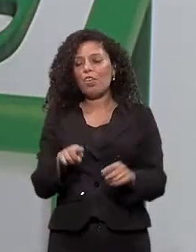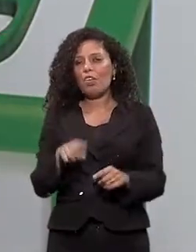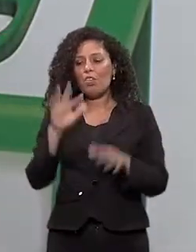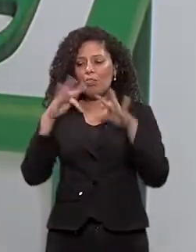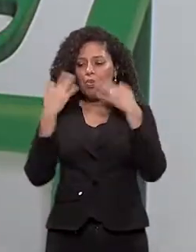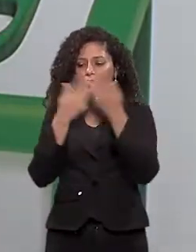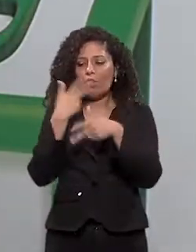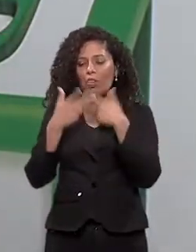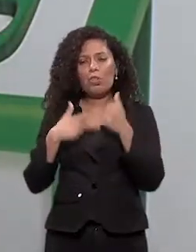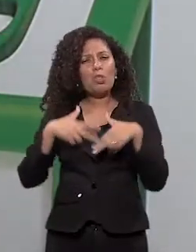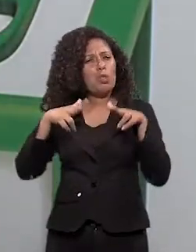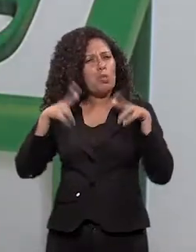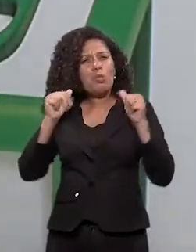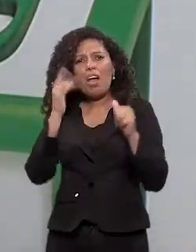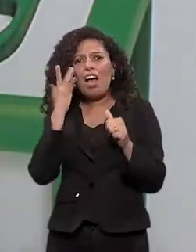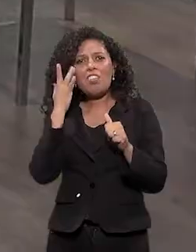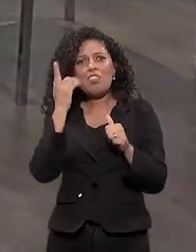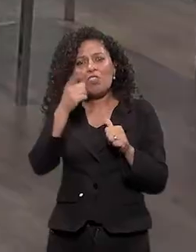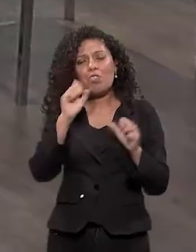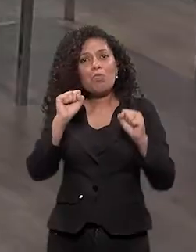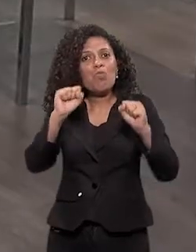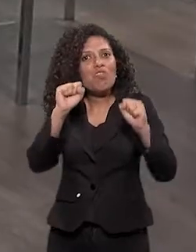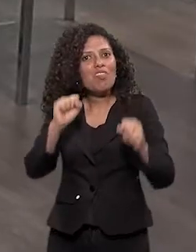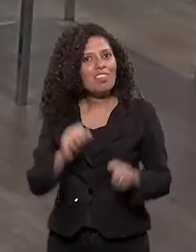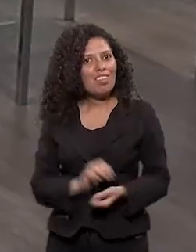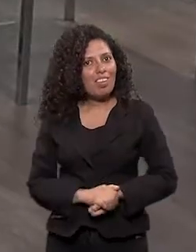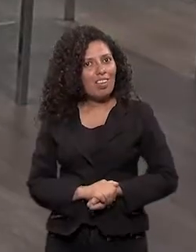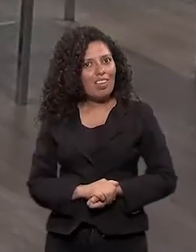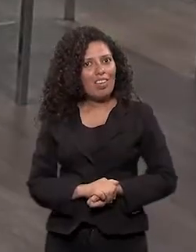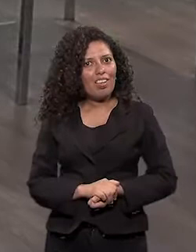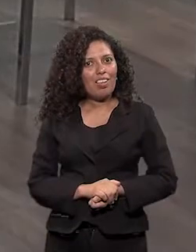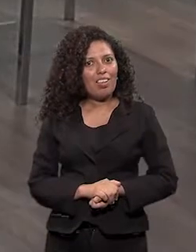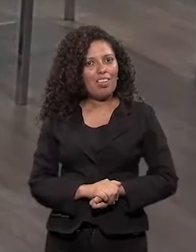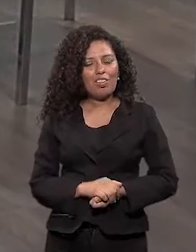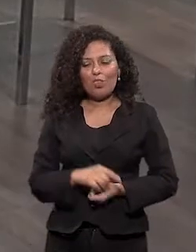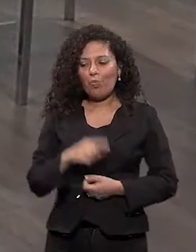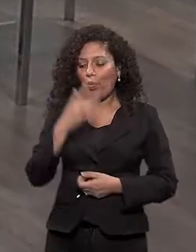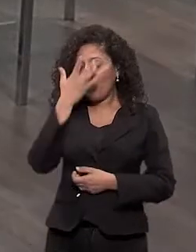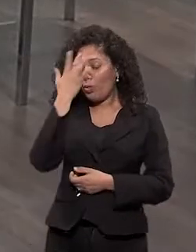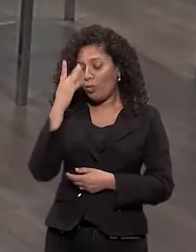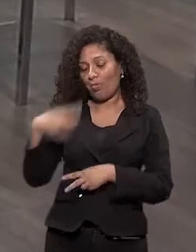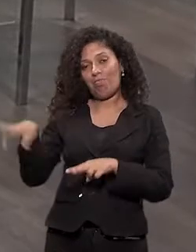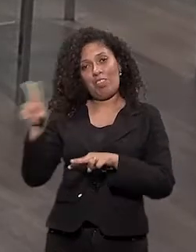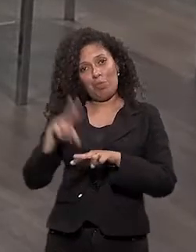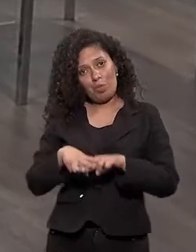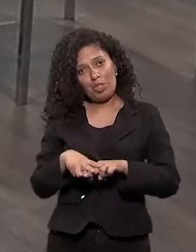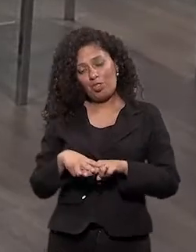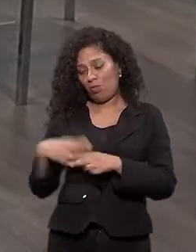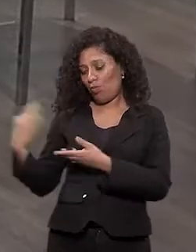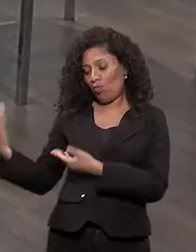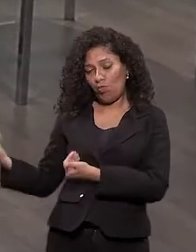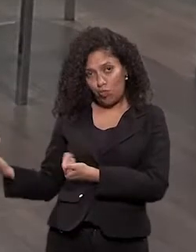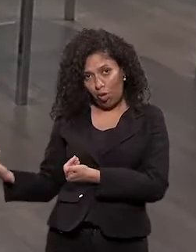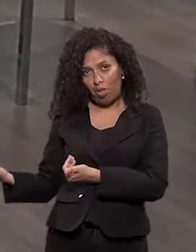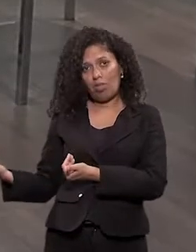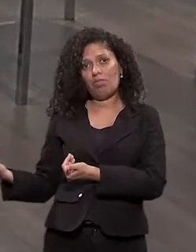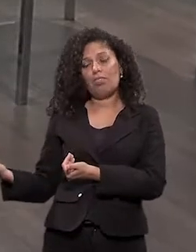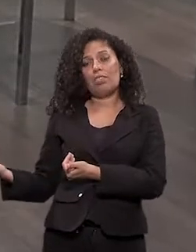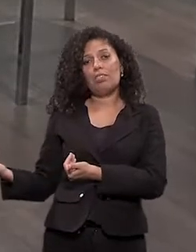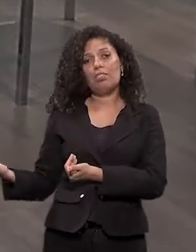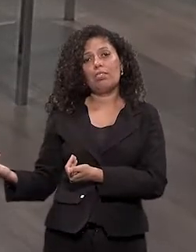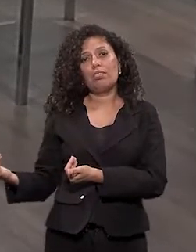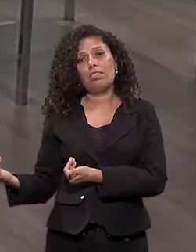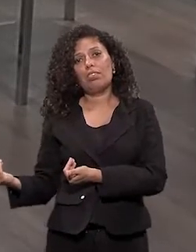podia fazer uma coisa tão bonita, né? Então, quer dizer, uma pessoa que tava... que tá detida por um crime, uma criança nova, né? Um adolescente,